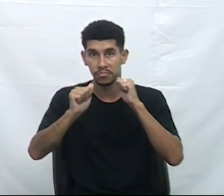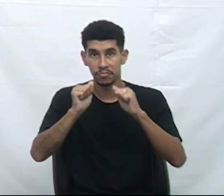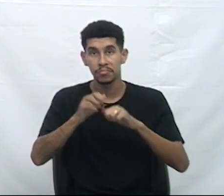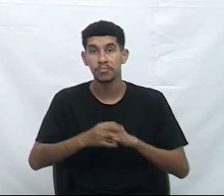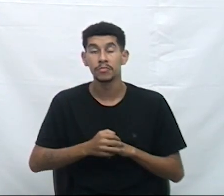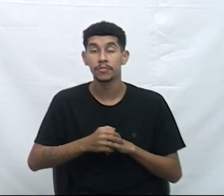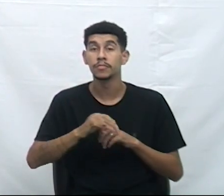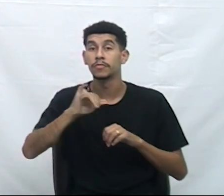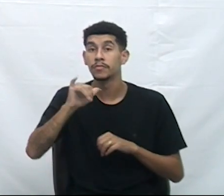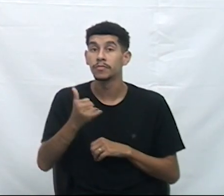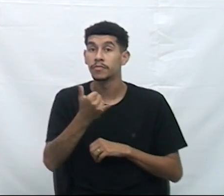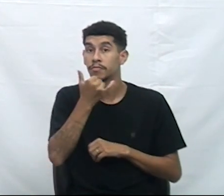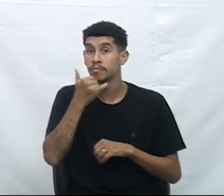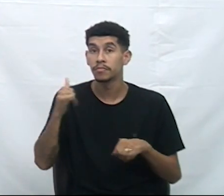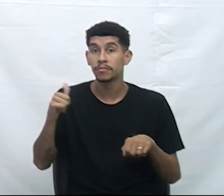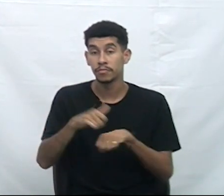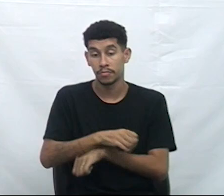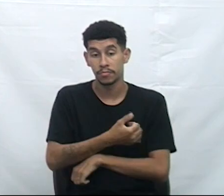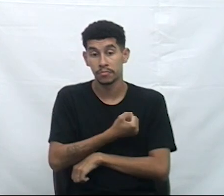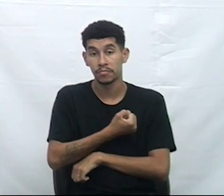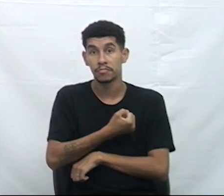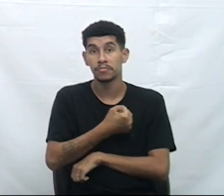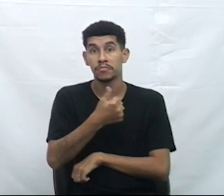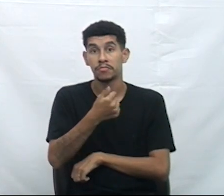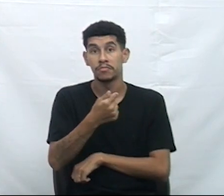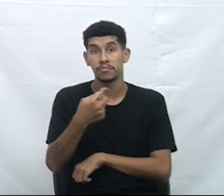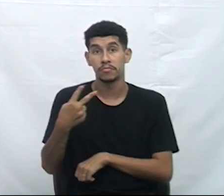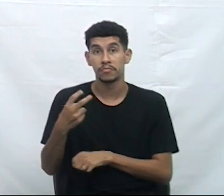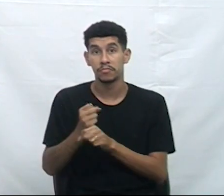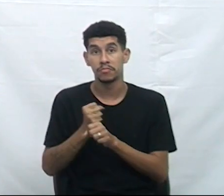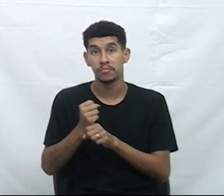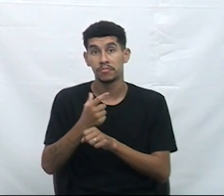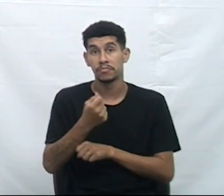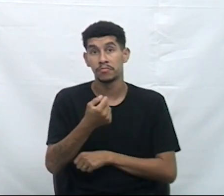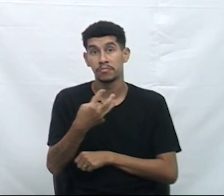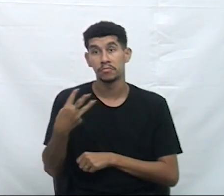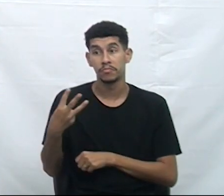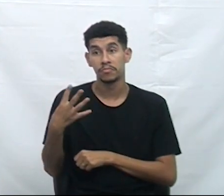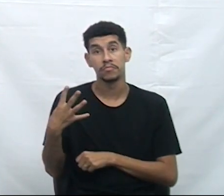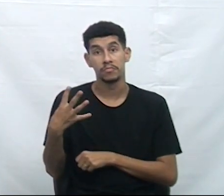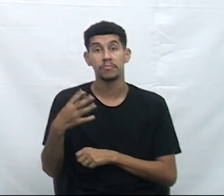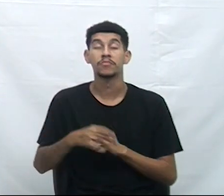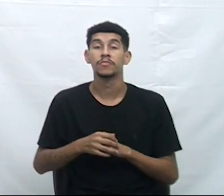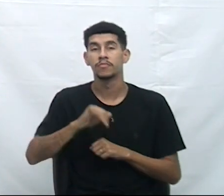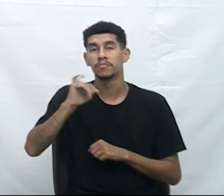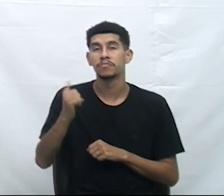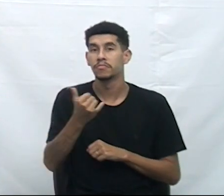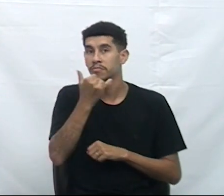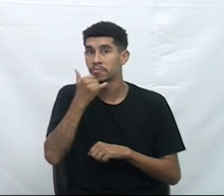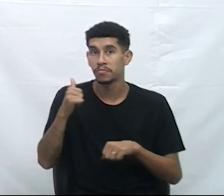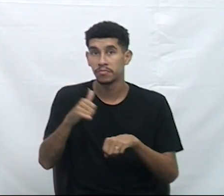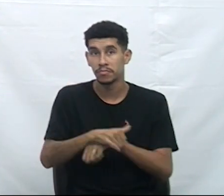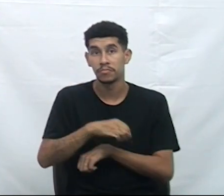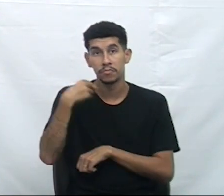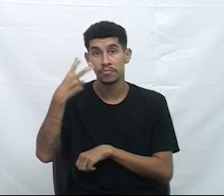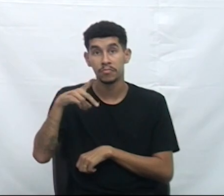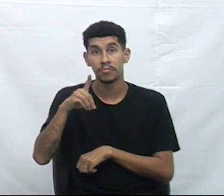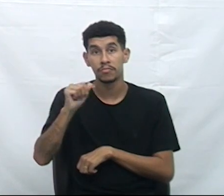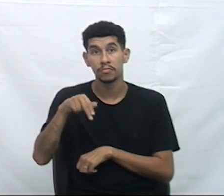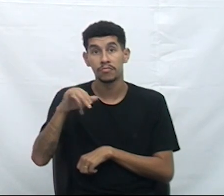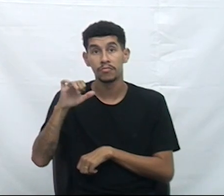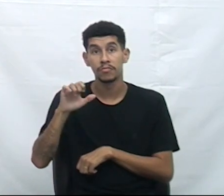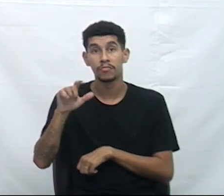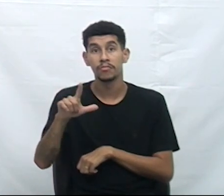Justificativa de ausência, número 72 de 2024. Justifico a ausência do vereador Daniel Frederico Antunes,